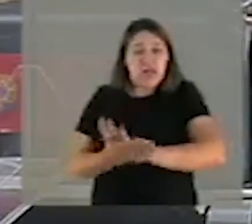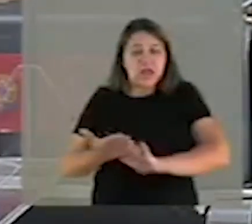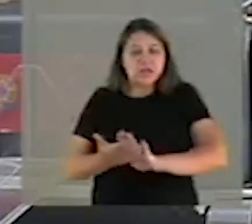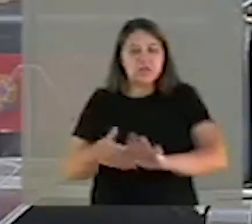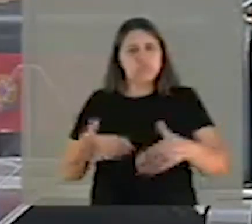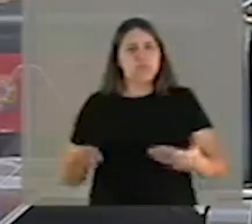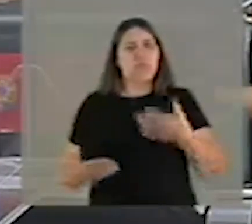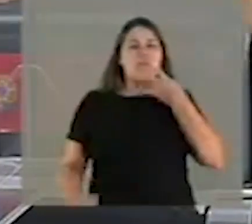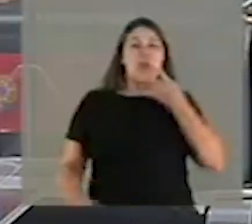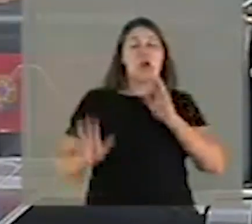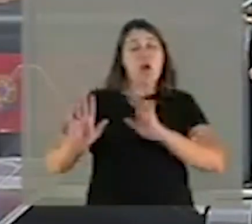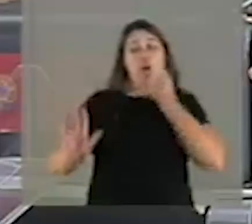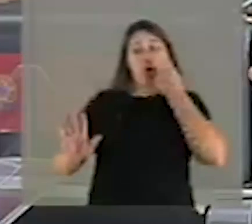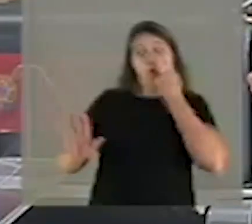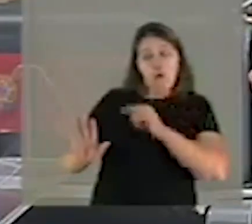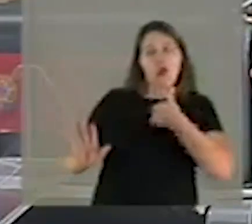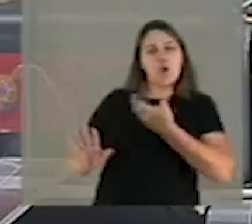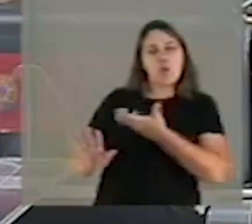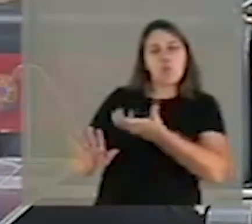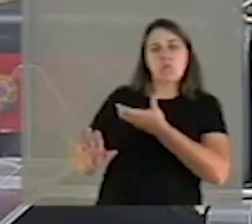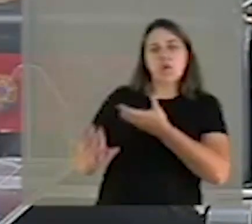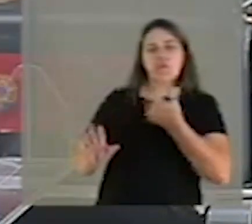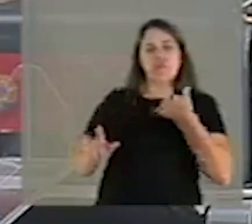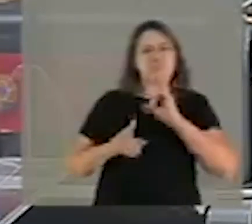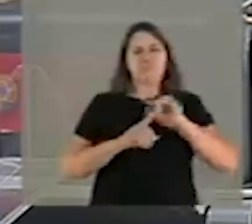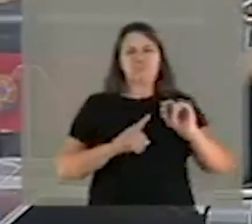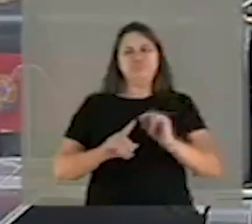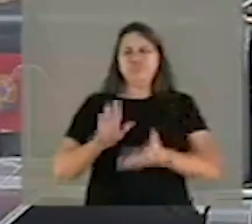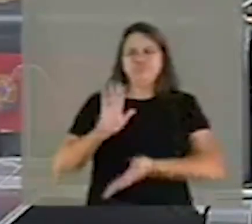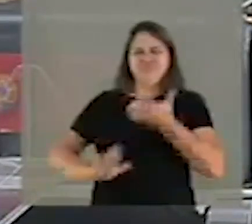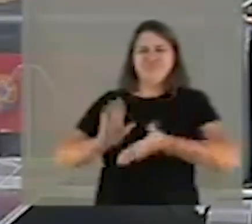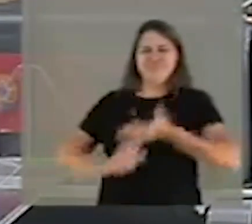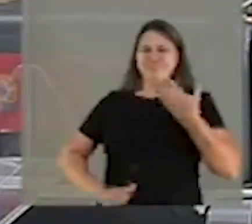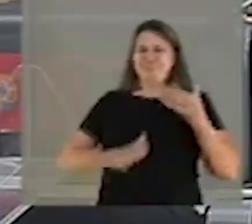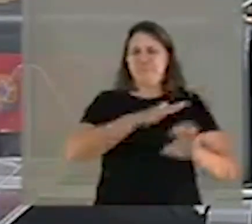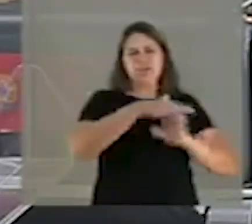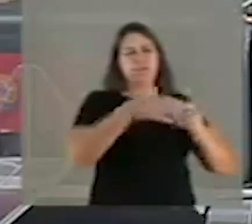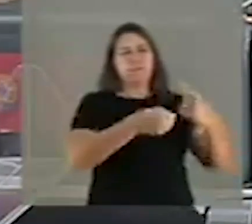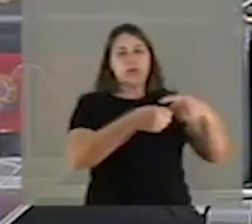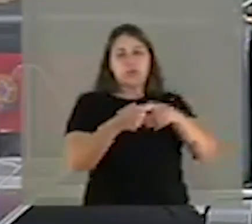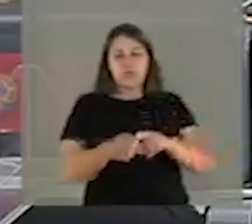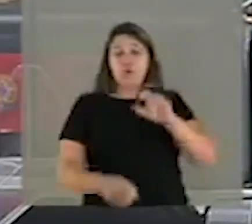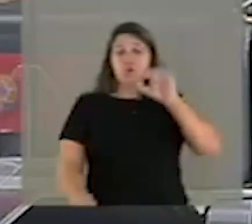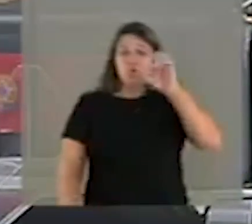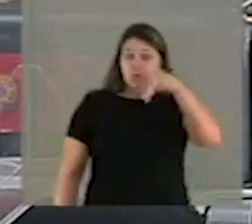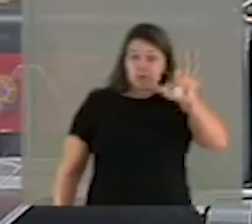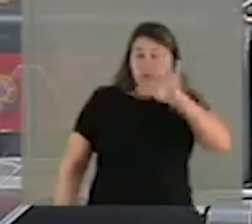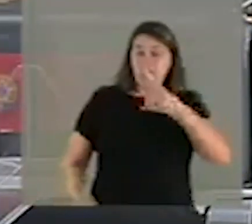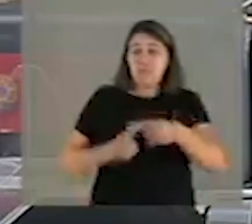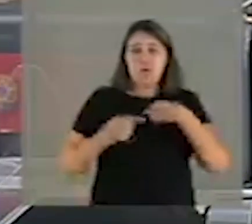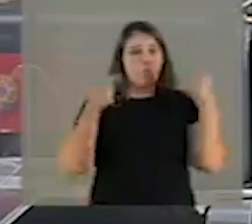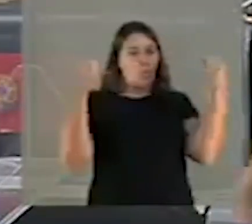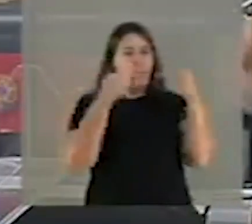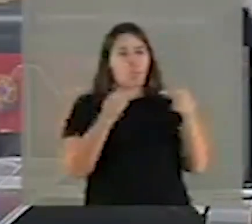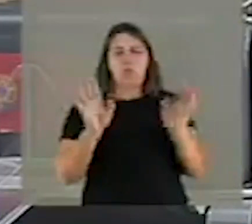pelo menos para dizer assim, olha, eu quero sair fora desse Consórcio Nordeste aí porque eu não compactuo com práticas não republicanas,